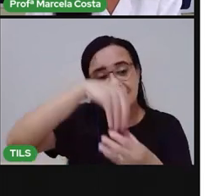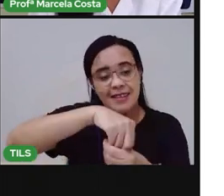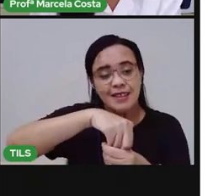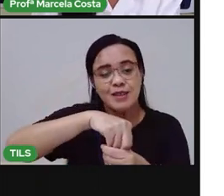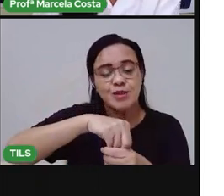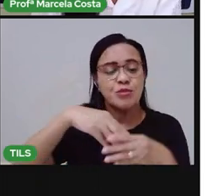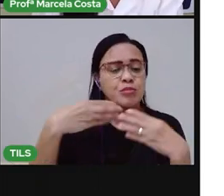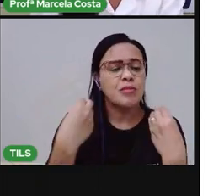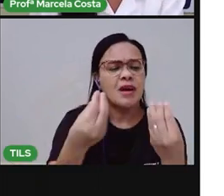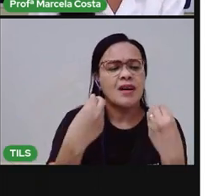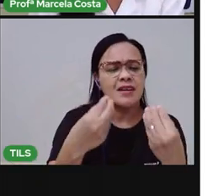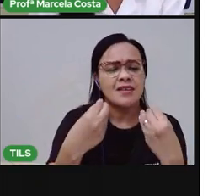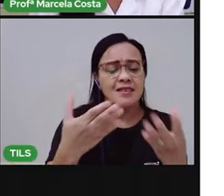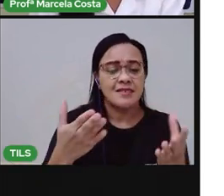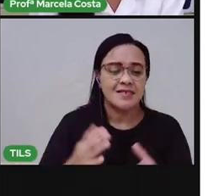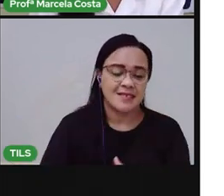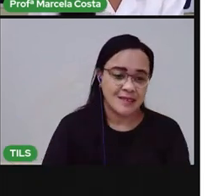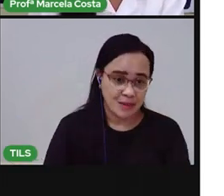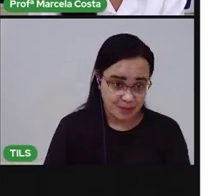pra quê?